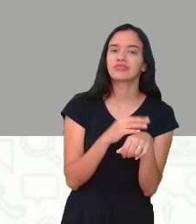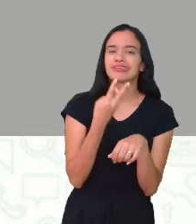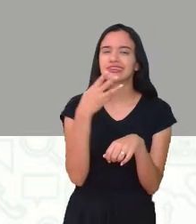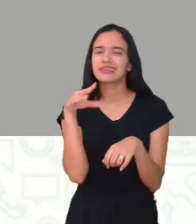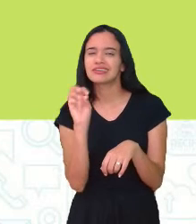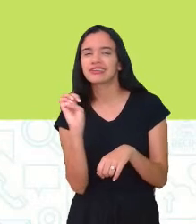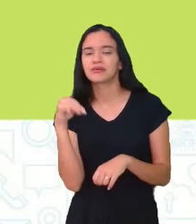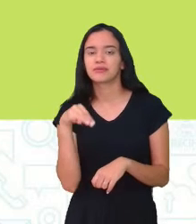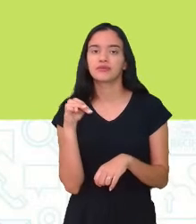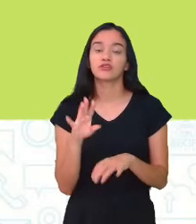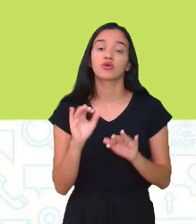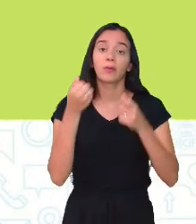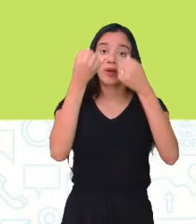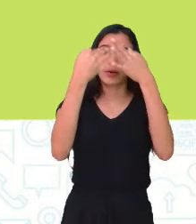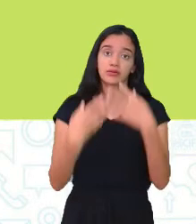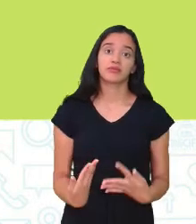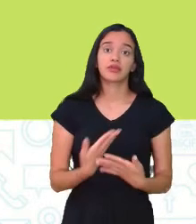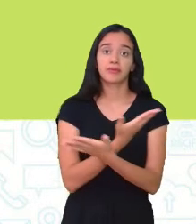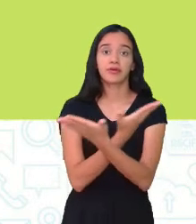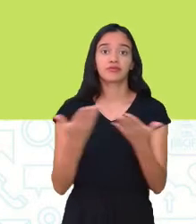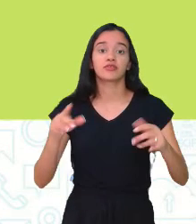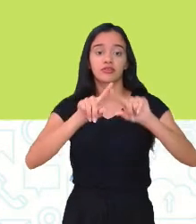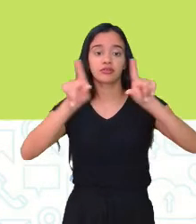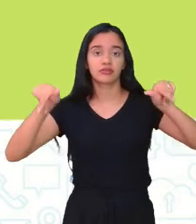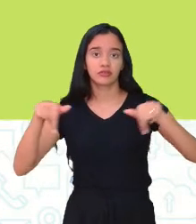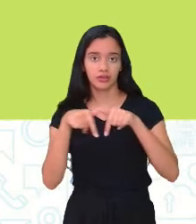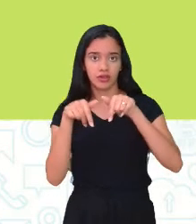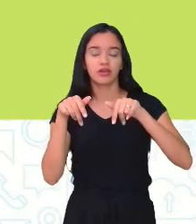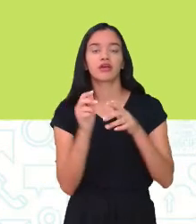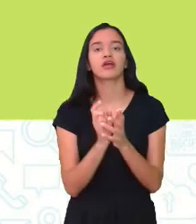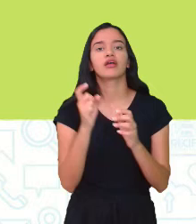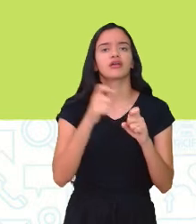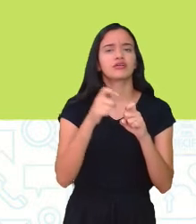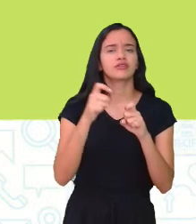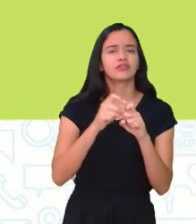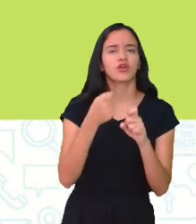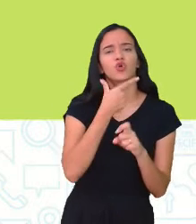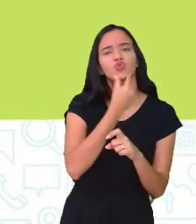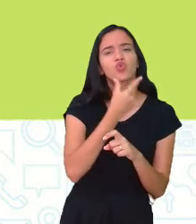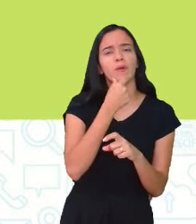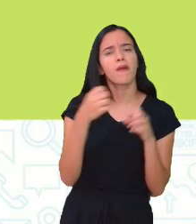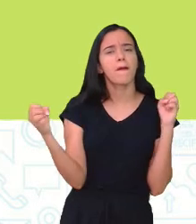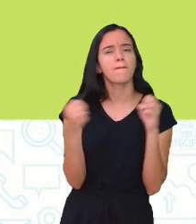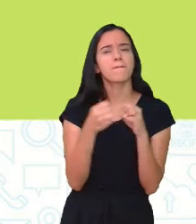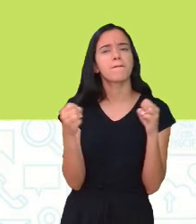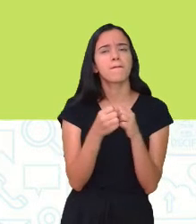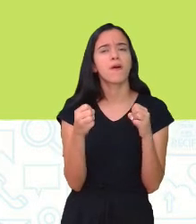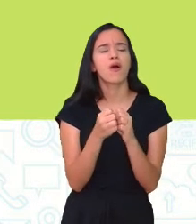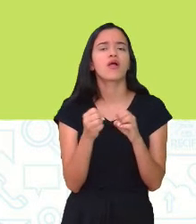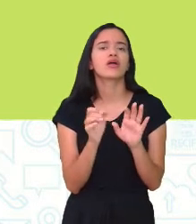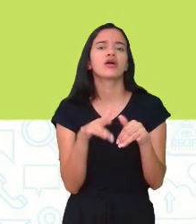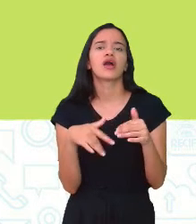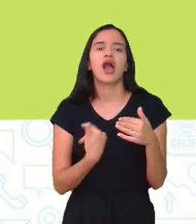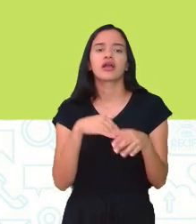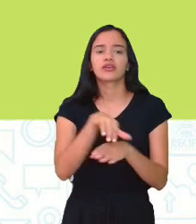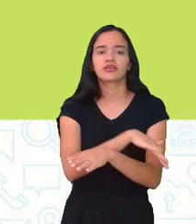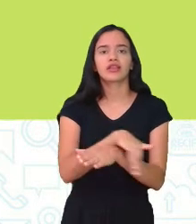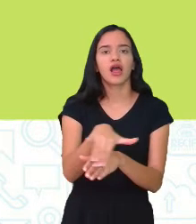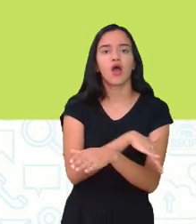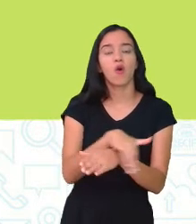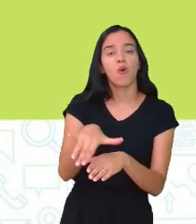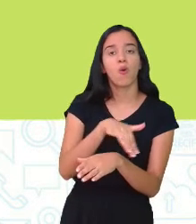minutos então como eu disse a vocês na clínica do homem também faz aí pertinho aqui na rua Osvaldo Cruz na